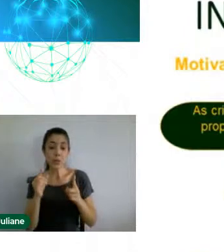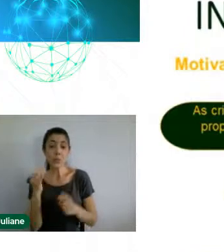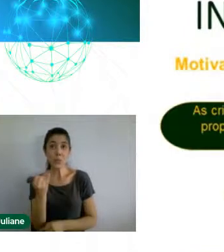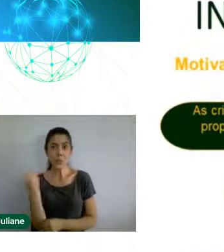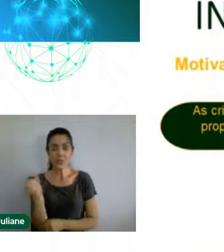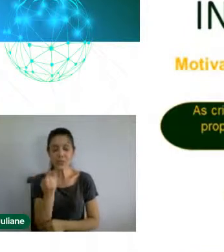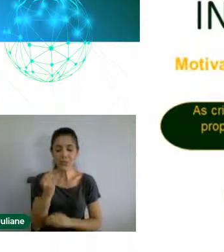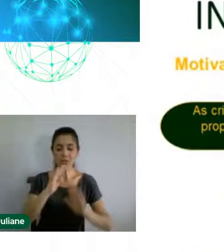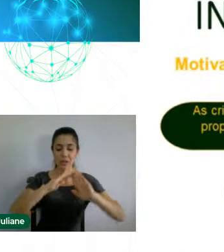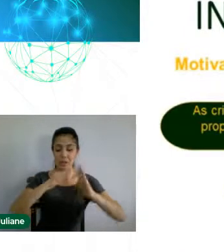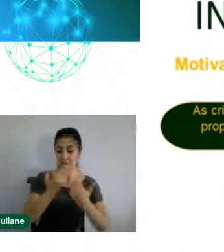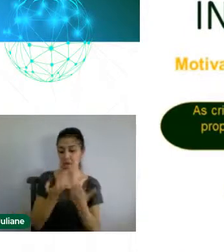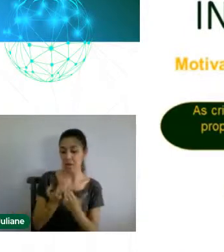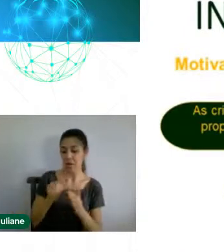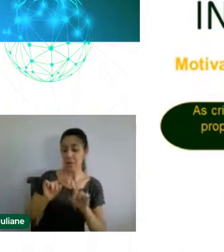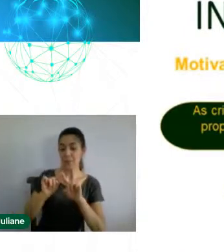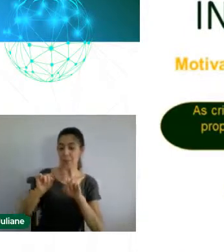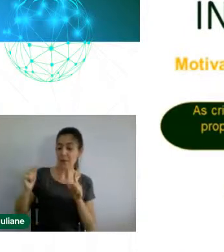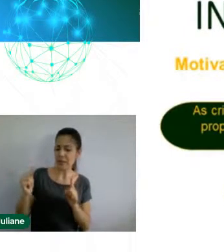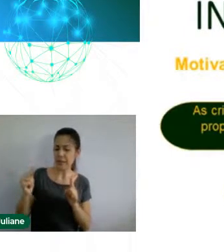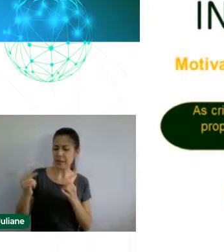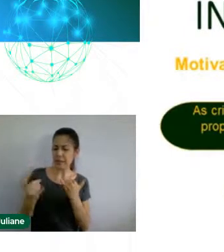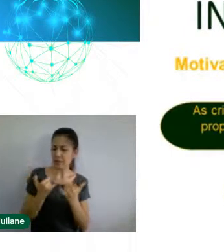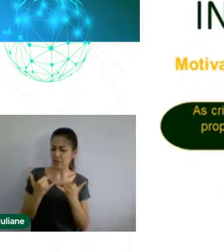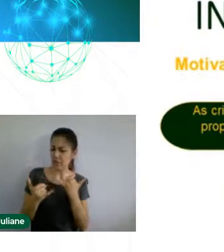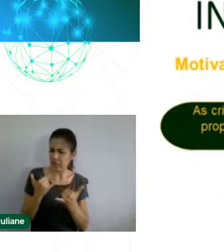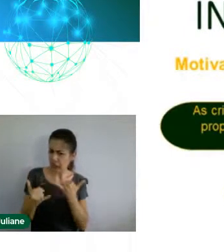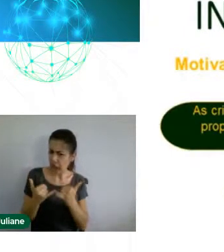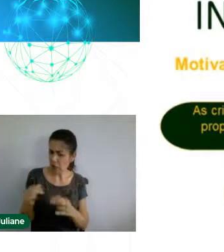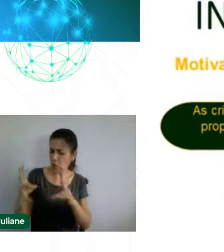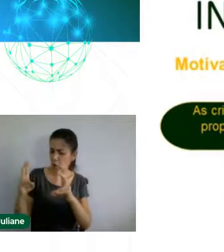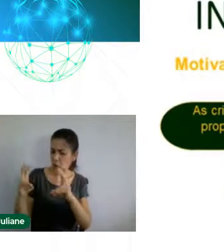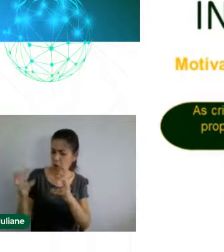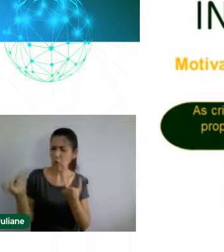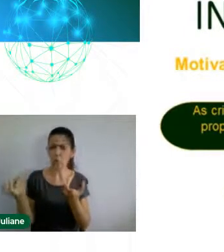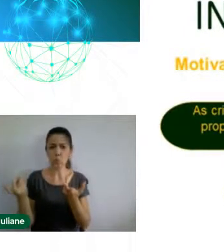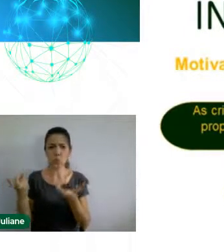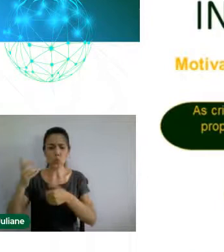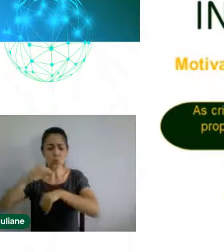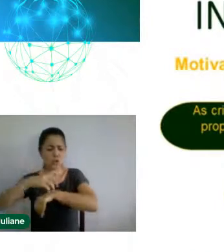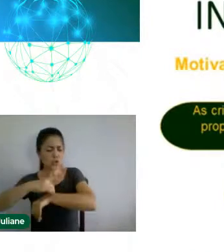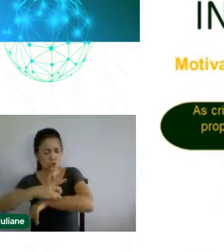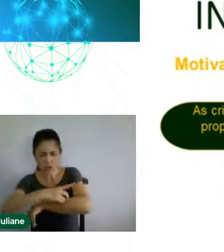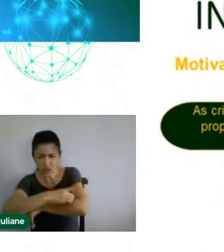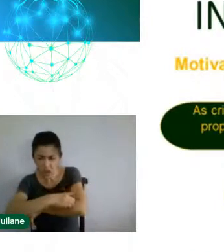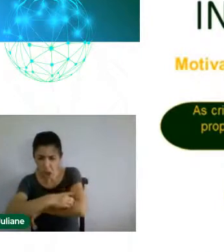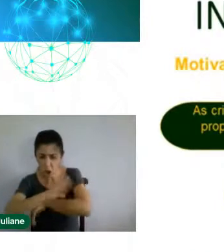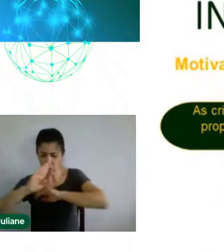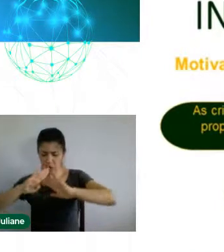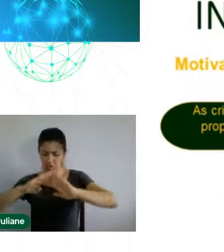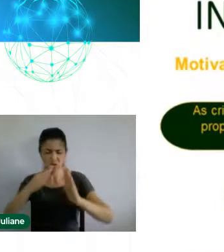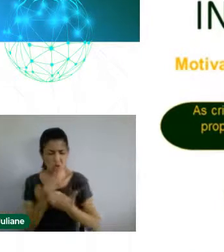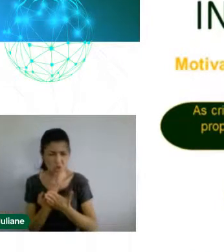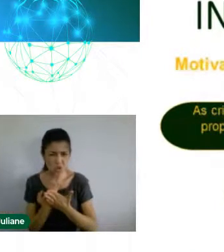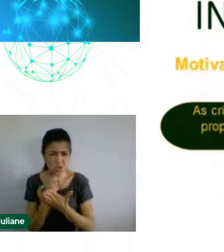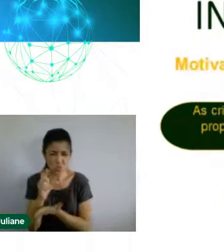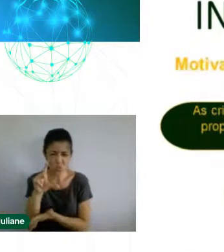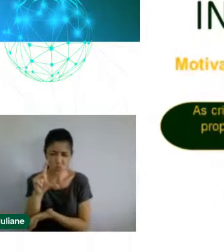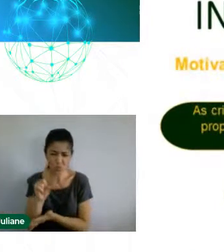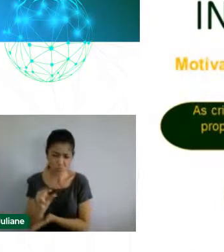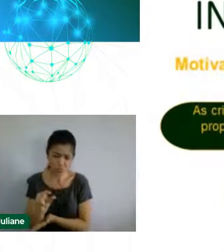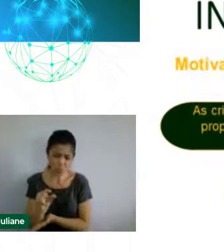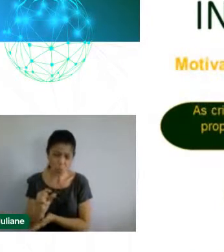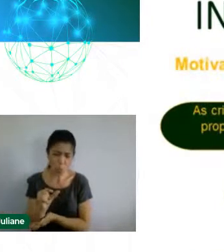envolvendo os dinossauros, em especial as espécies gaúchas, atualmente são as escassas ou inexistentes. E é por isso que esse trabalho se